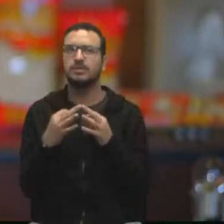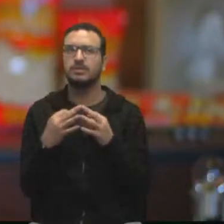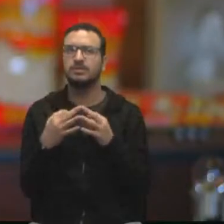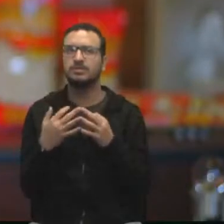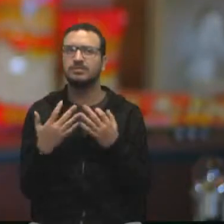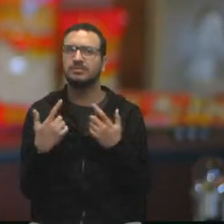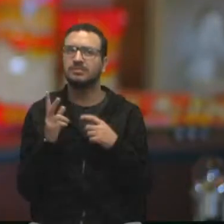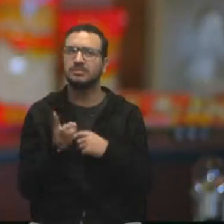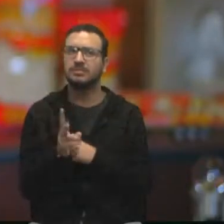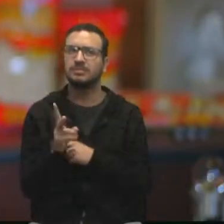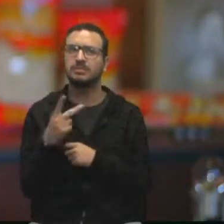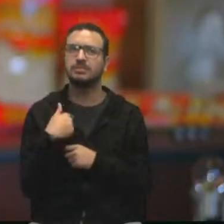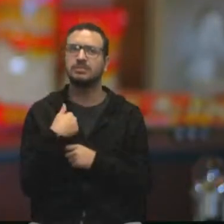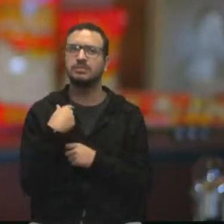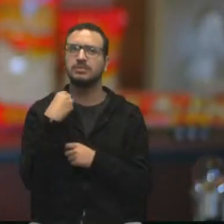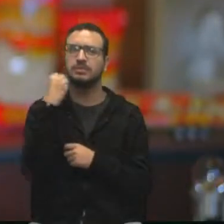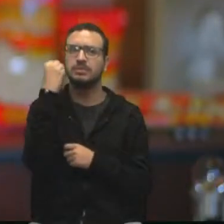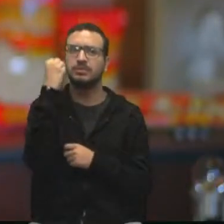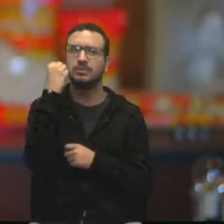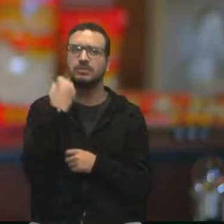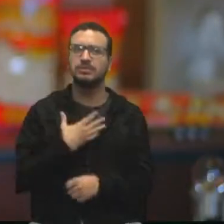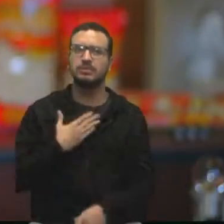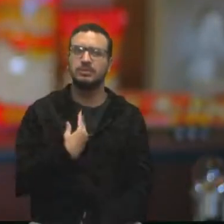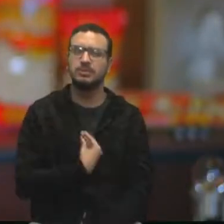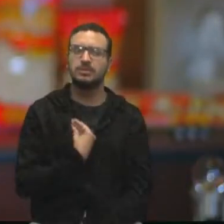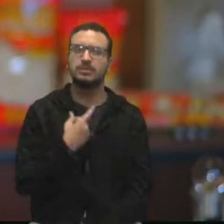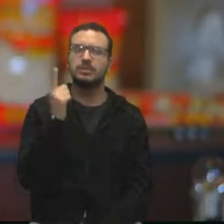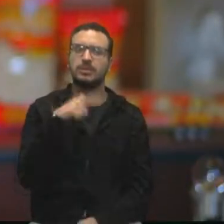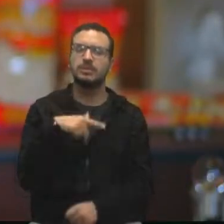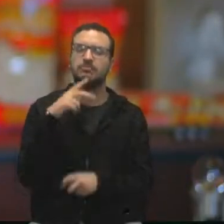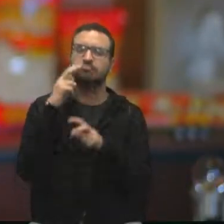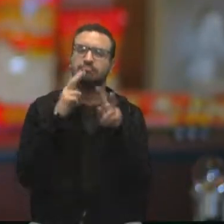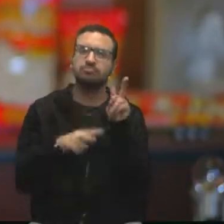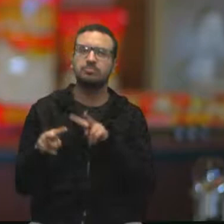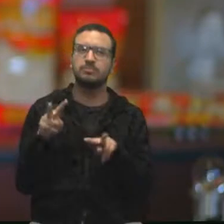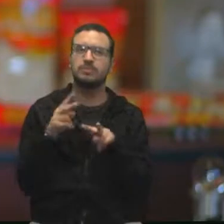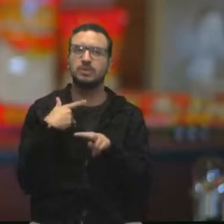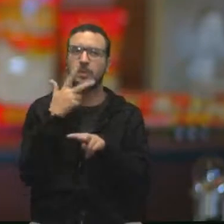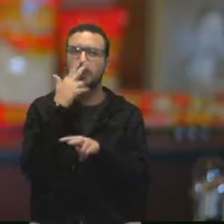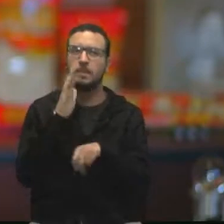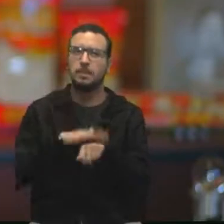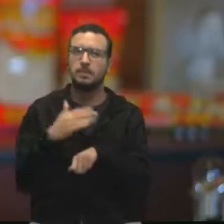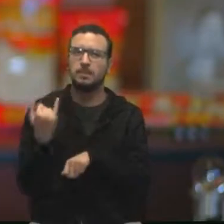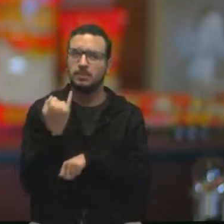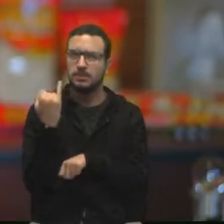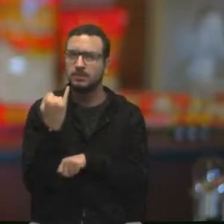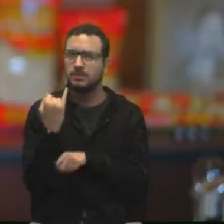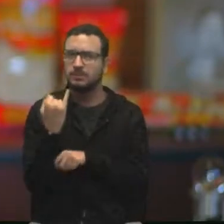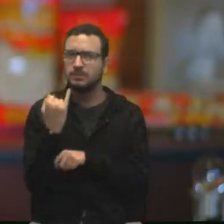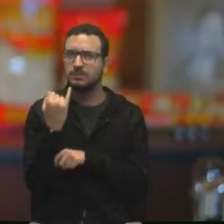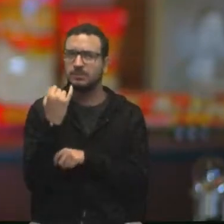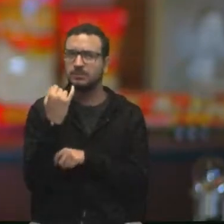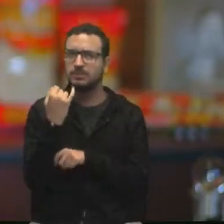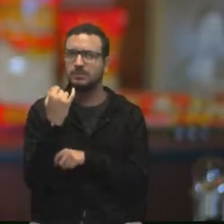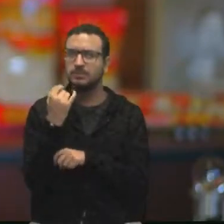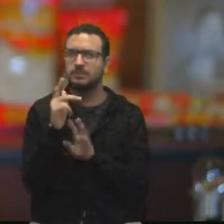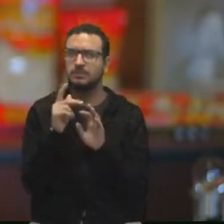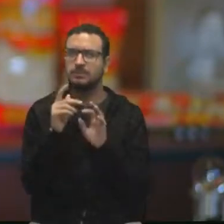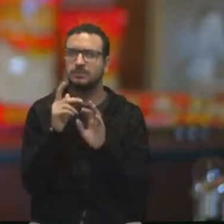sempre pautei na minha vida é a transparência. Acho que isso é o mais importante, o projeto ser bastante